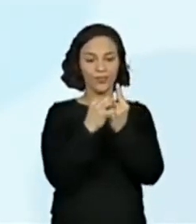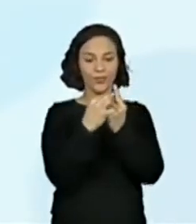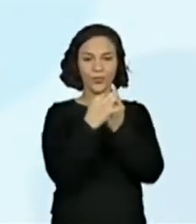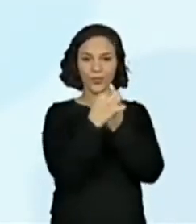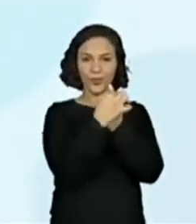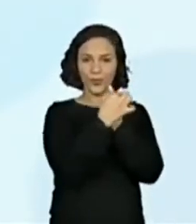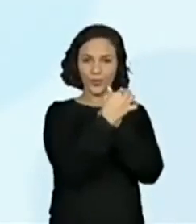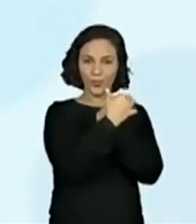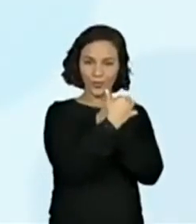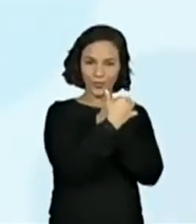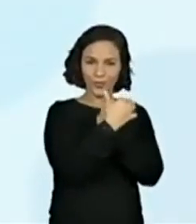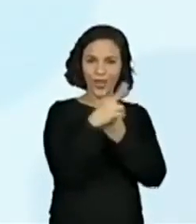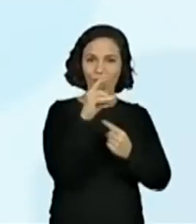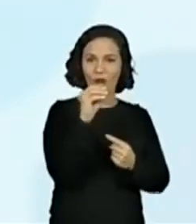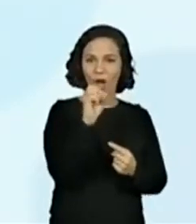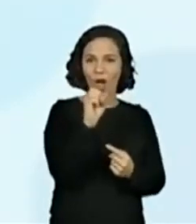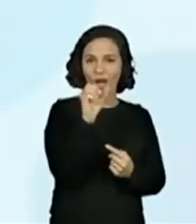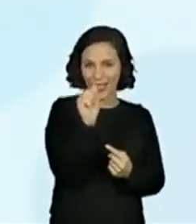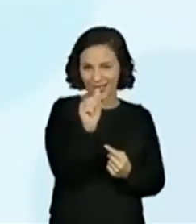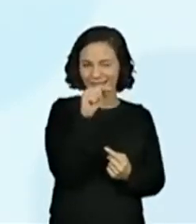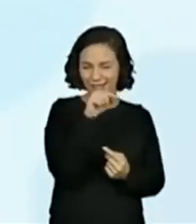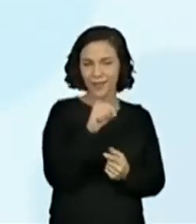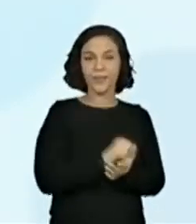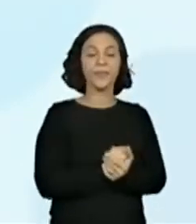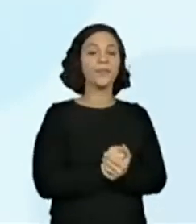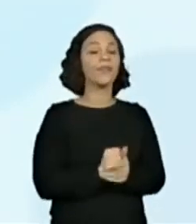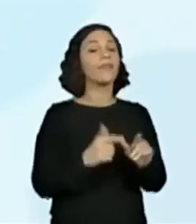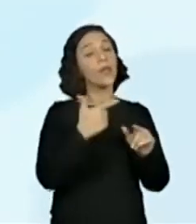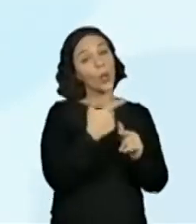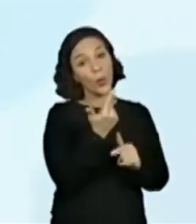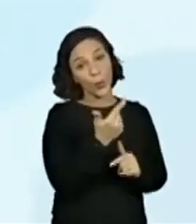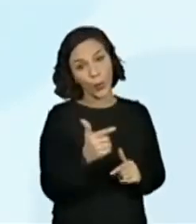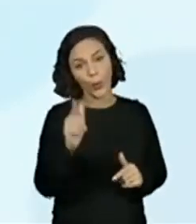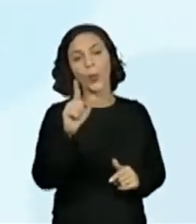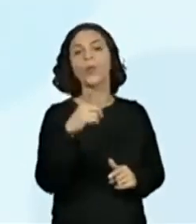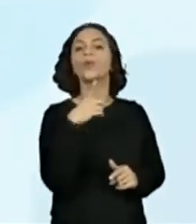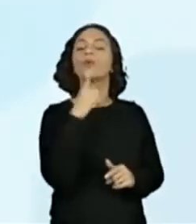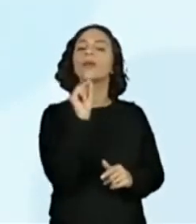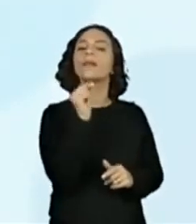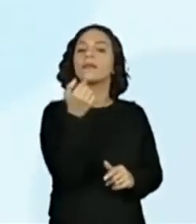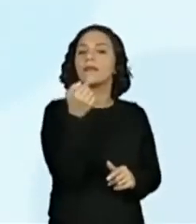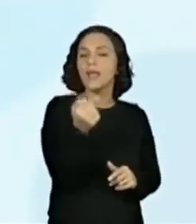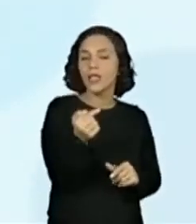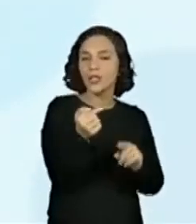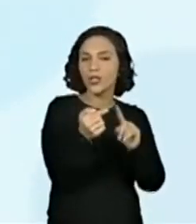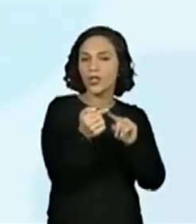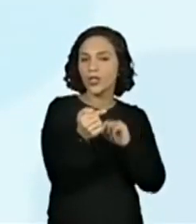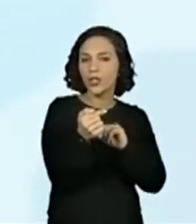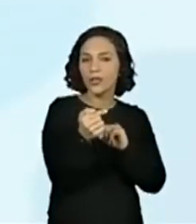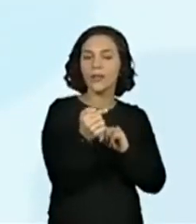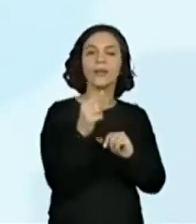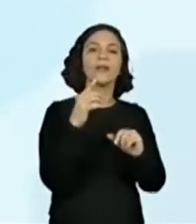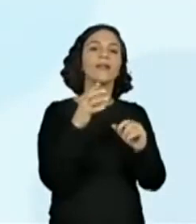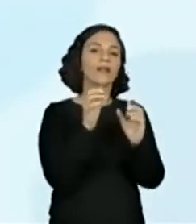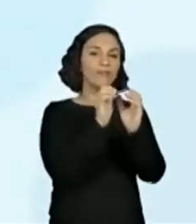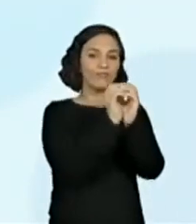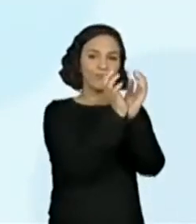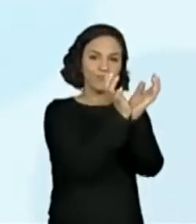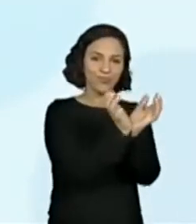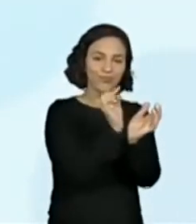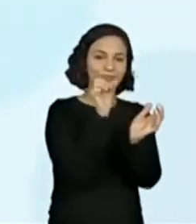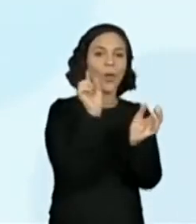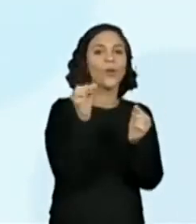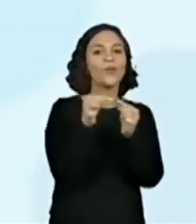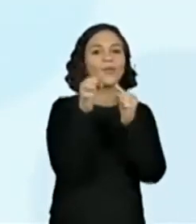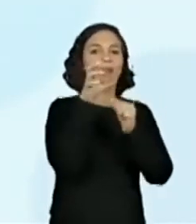tem sete cravos que estão representados com as tampinhas. Laranjas. Laranjas. Então, fica mais fácil, não fica?